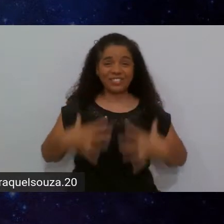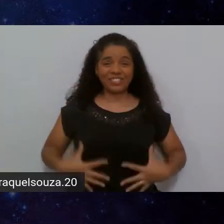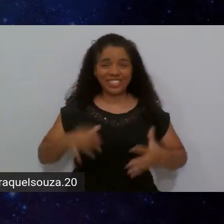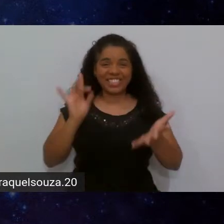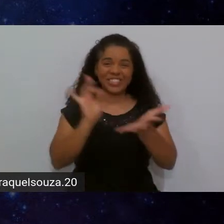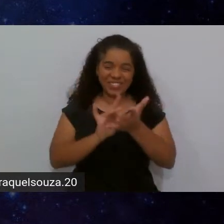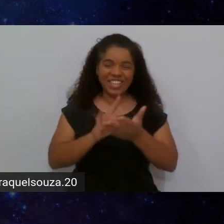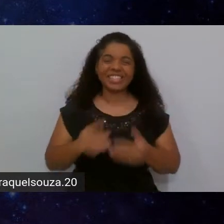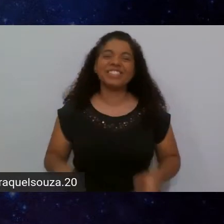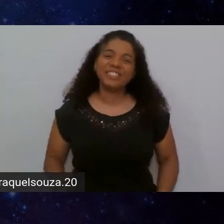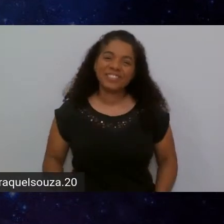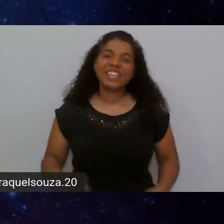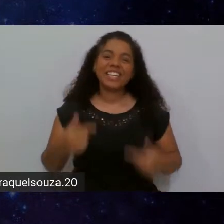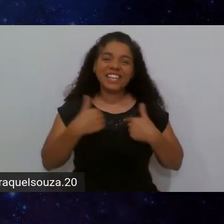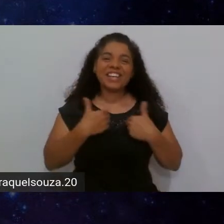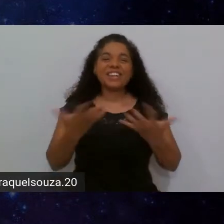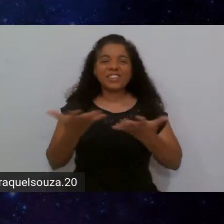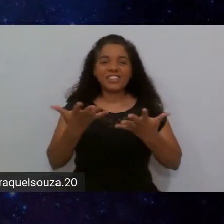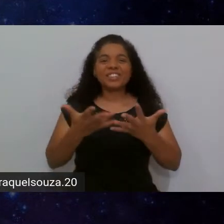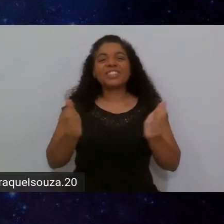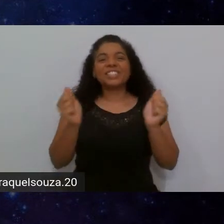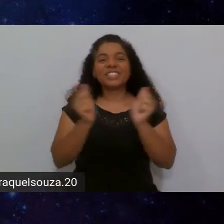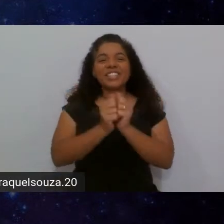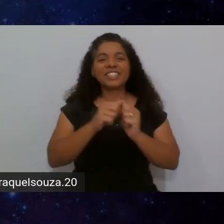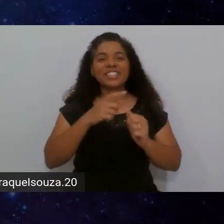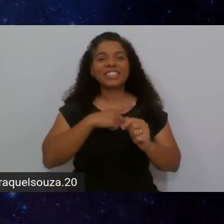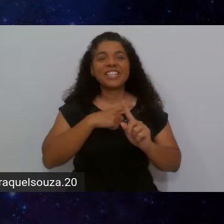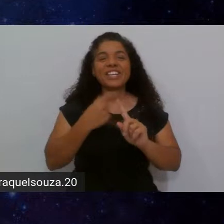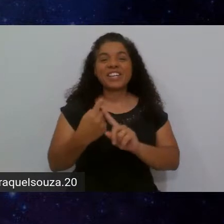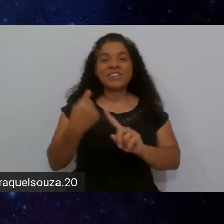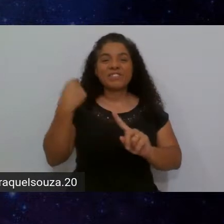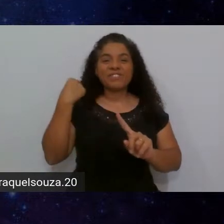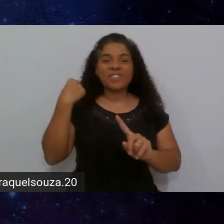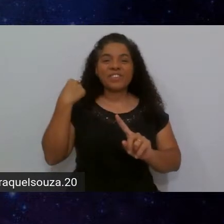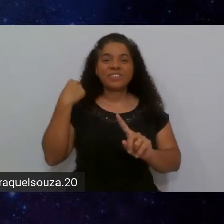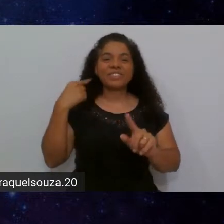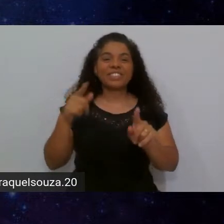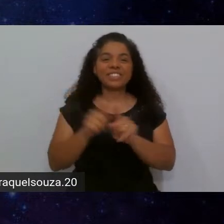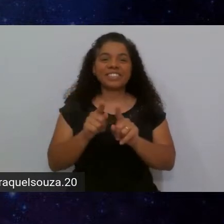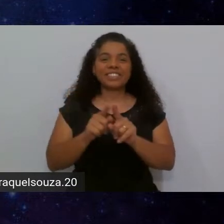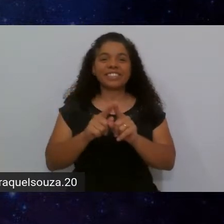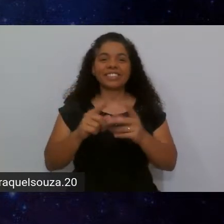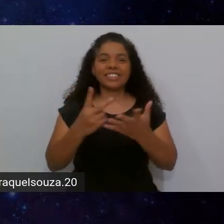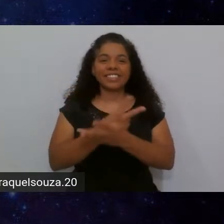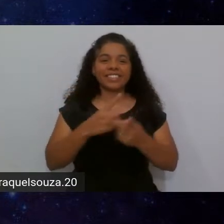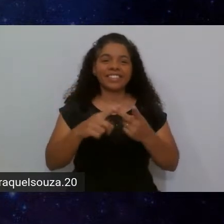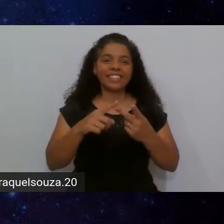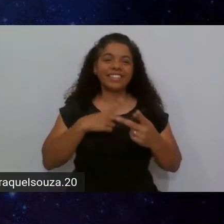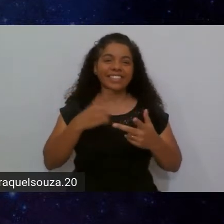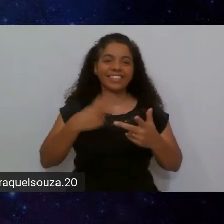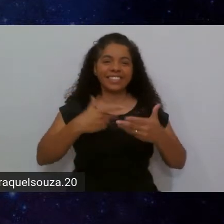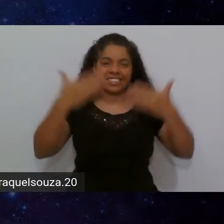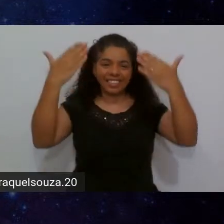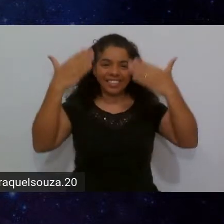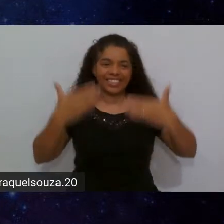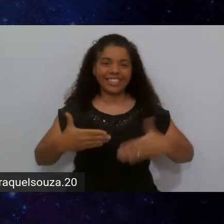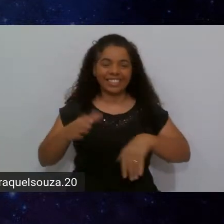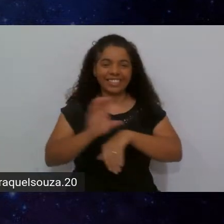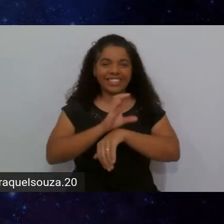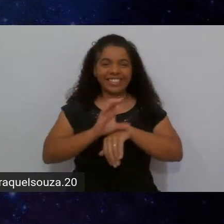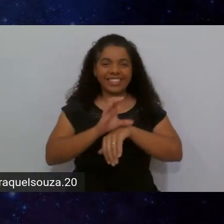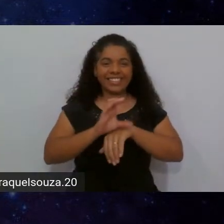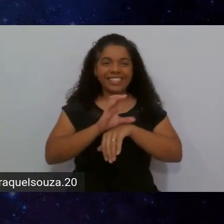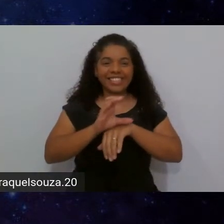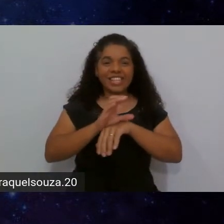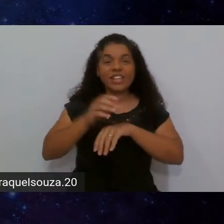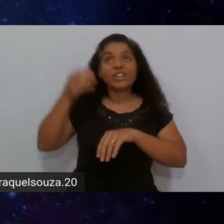Eu estou aqui ao fundo aqui da minha câmera, vocês vão ver uma parede cinza com uma lâmpada